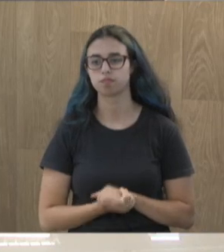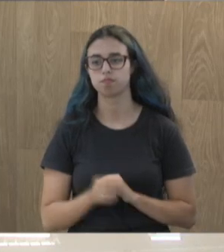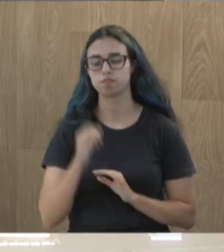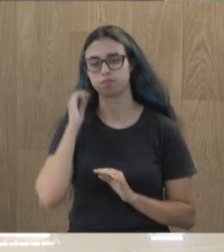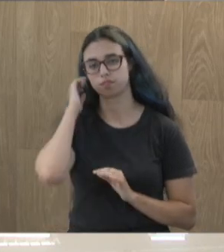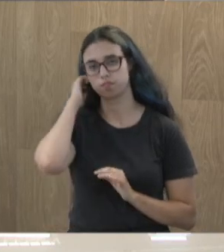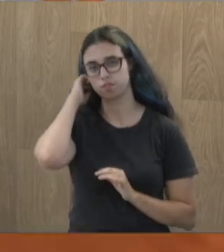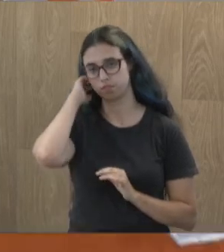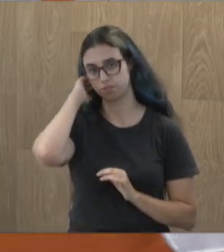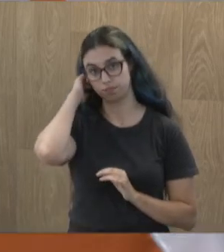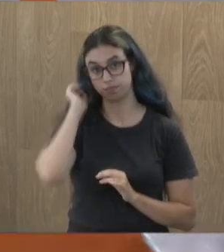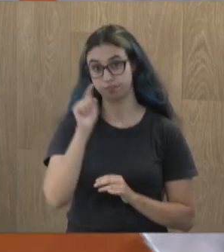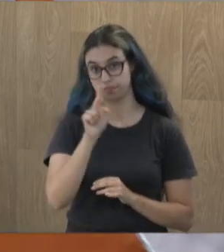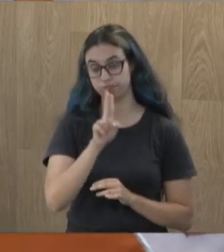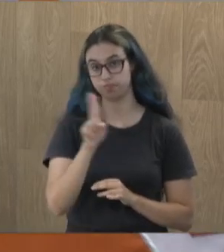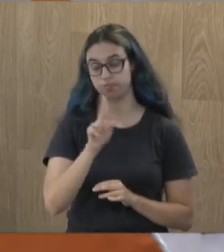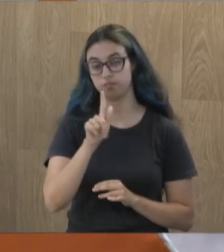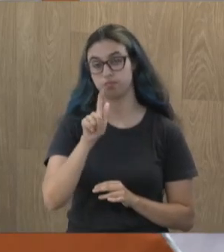Ô, Geraldo de Vinil,